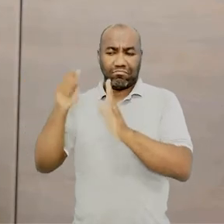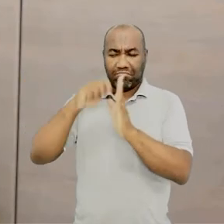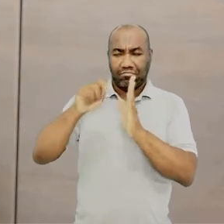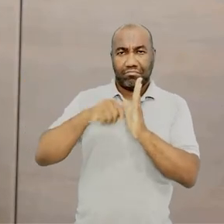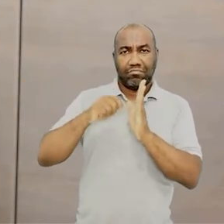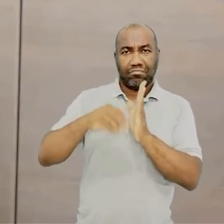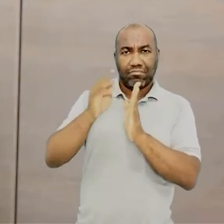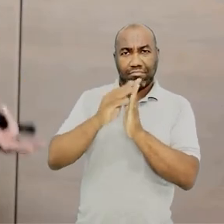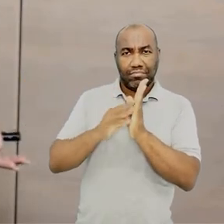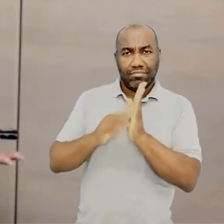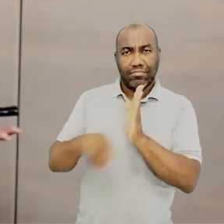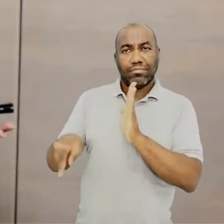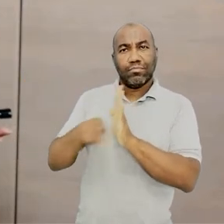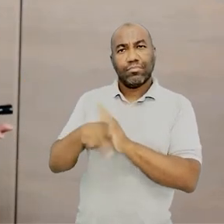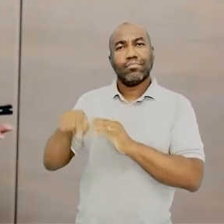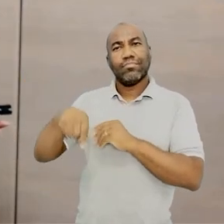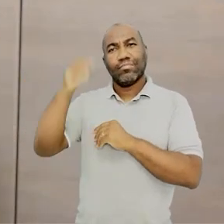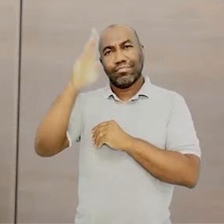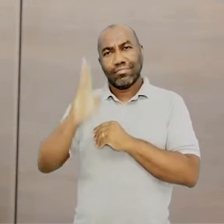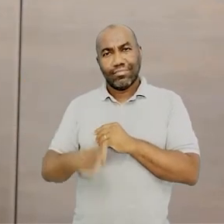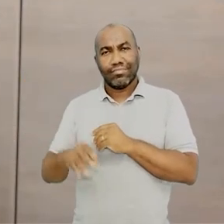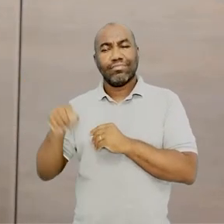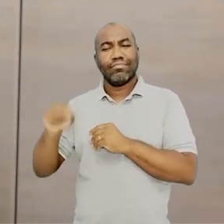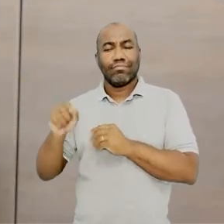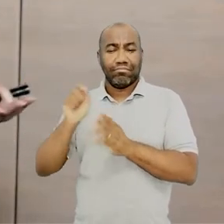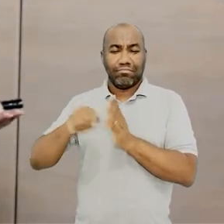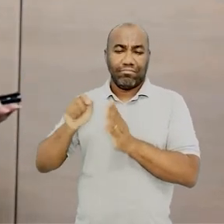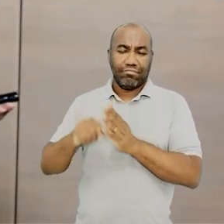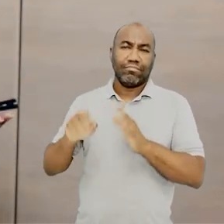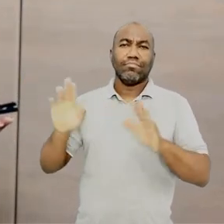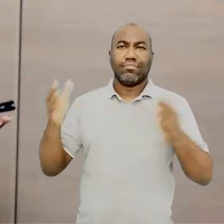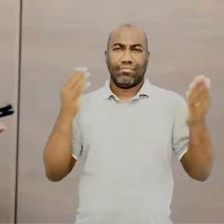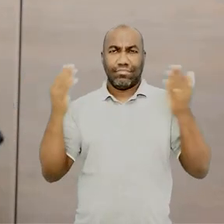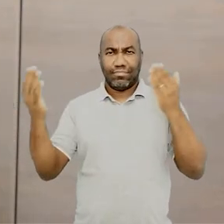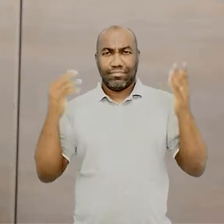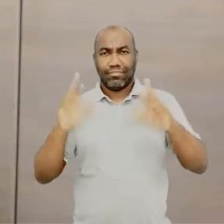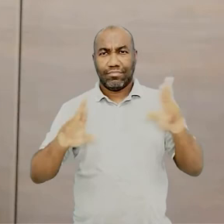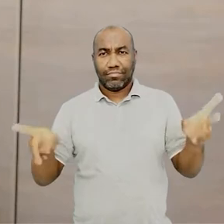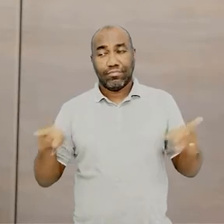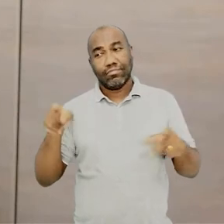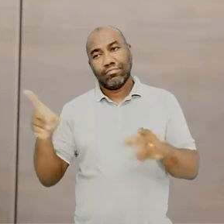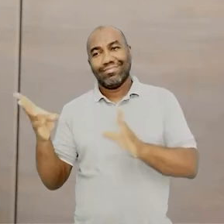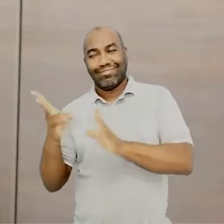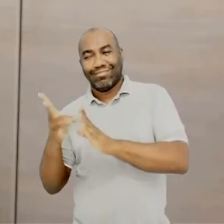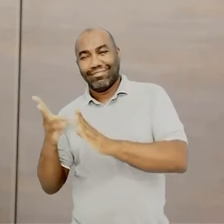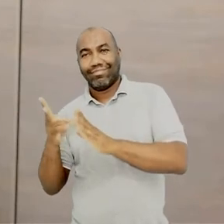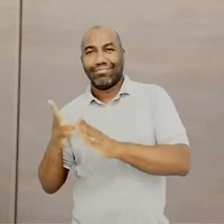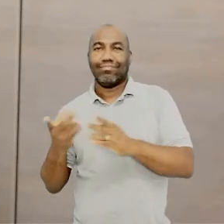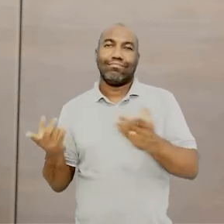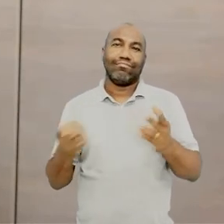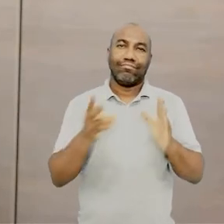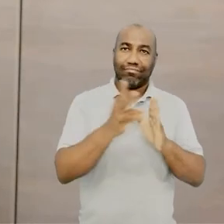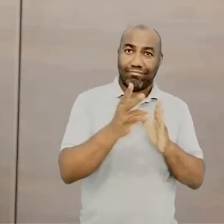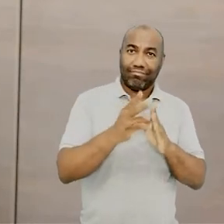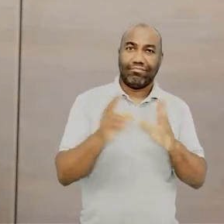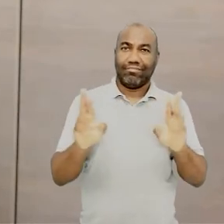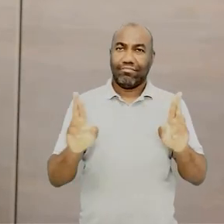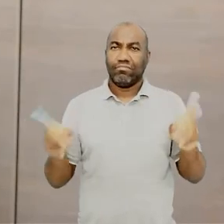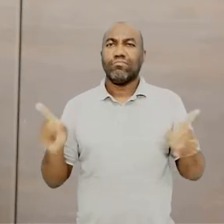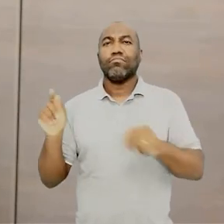Alencar para o índio de Mário de Andrade? A questão é que, finalmente,